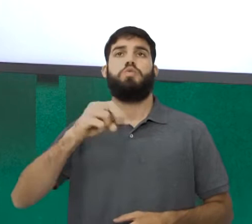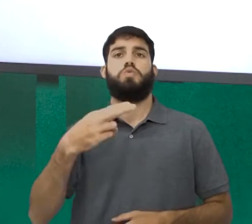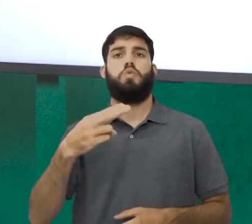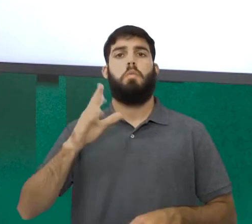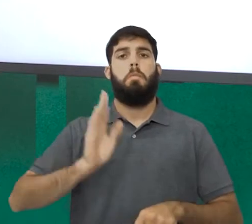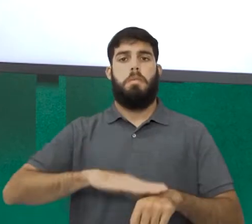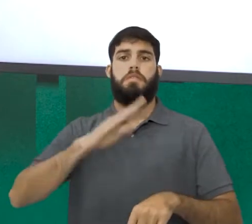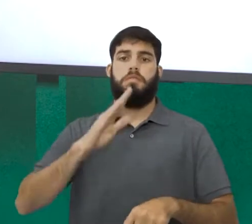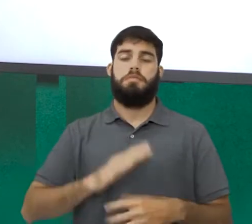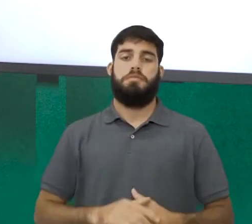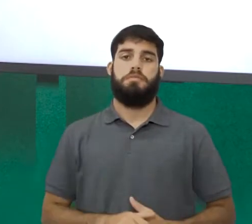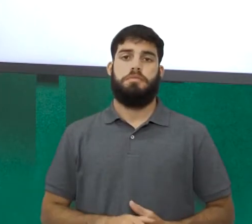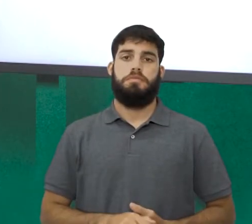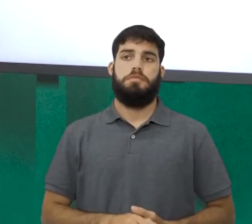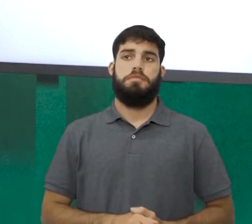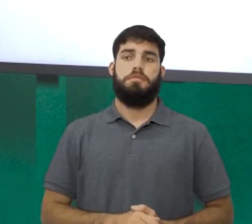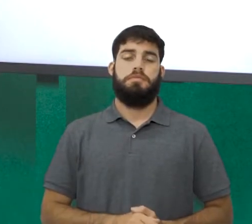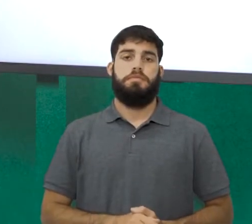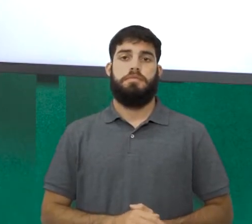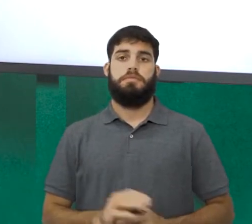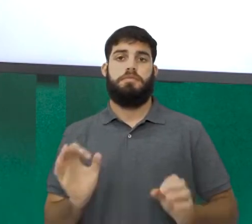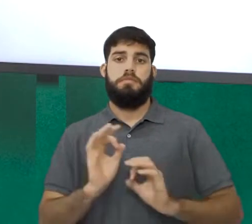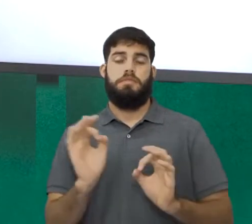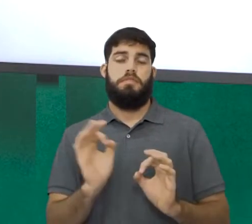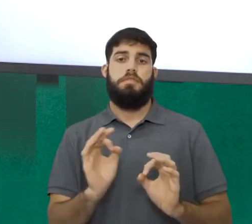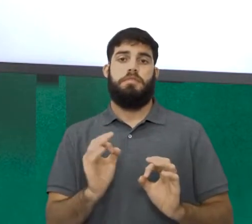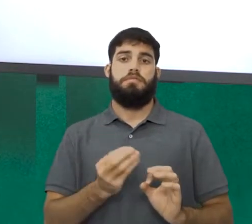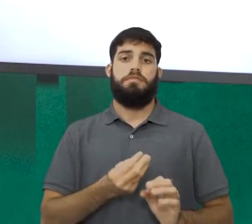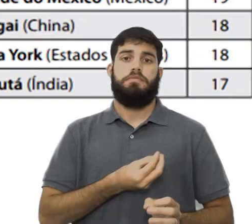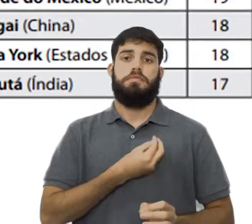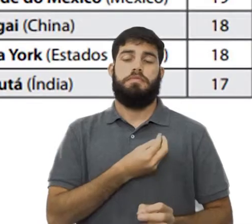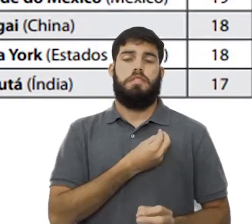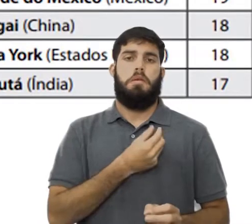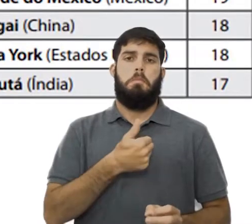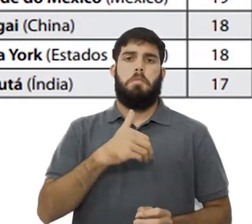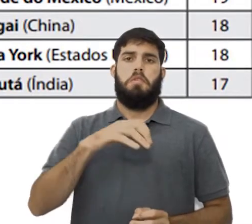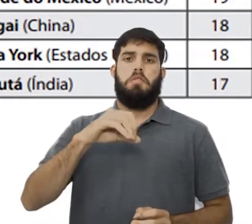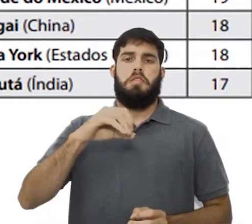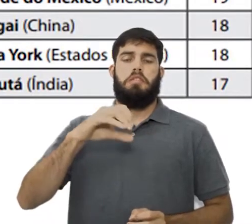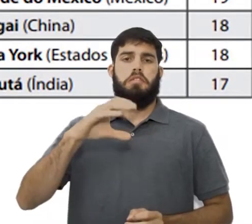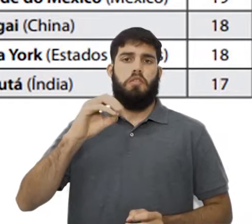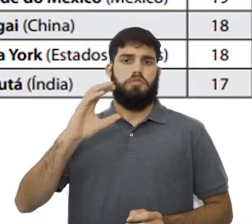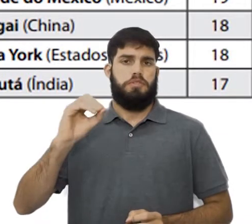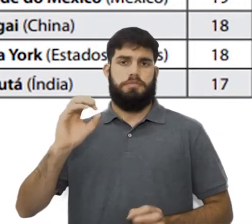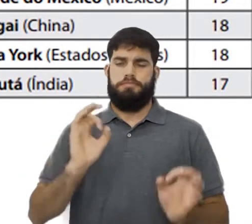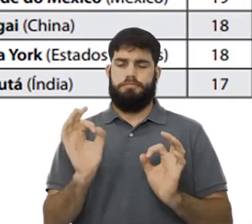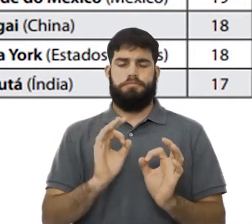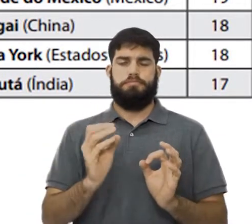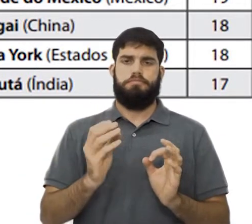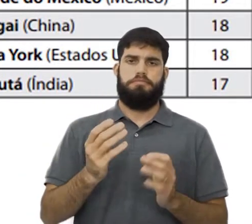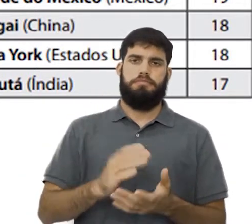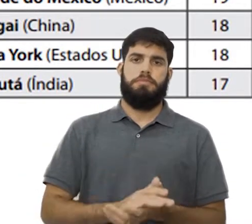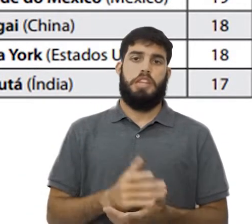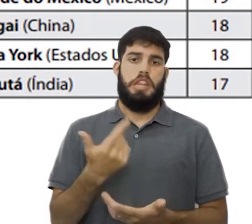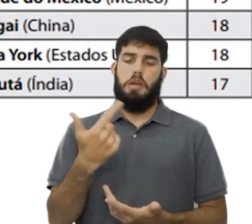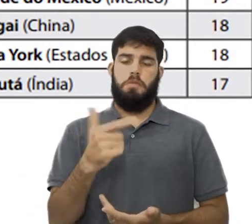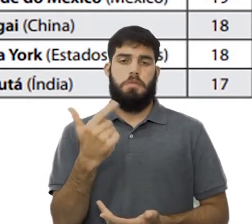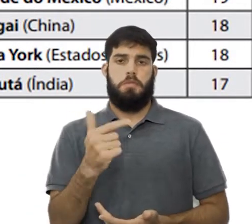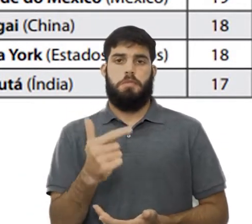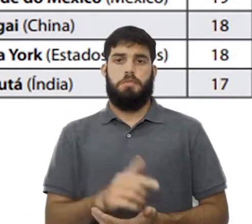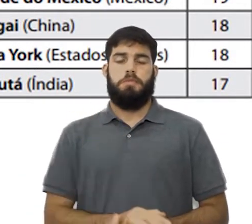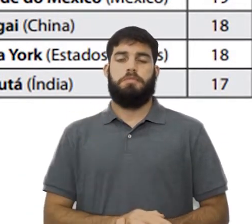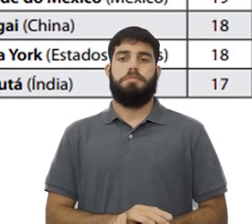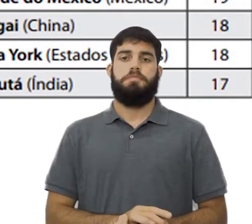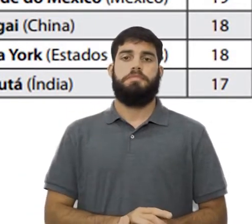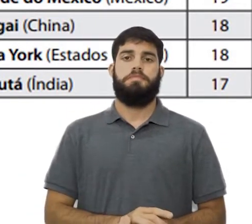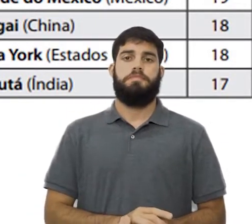Pois bem, essas megacidades não vão existir em 1900. Lembra? Nova Iorque era uma das cidades,